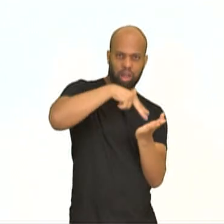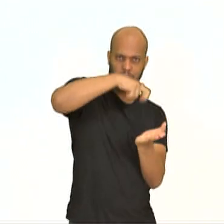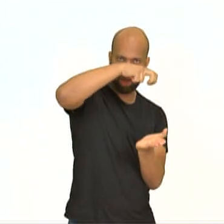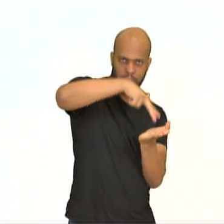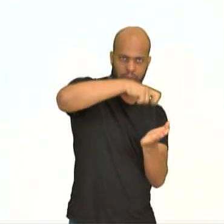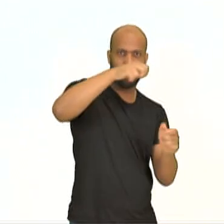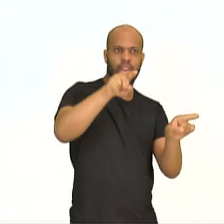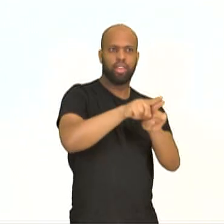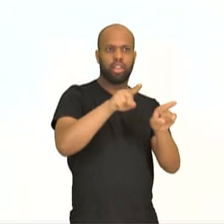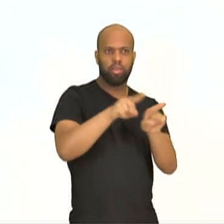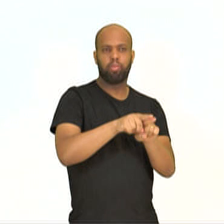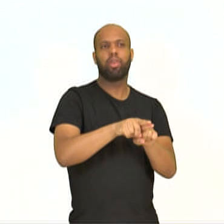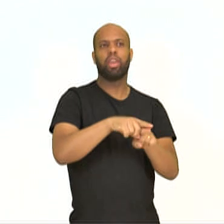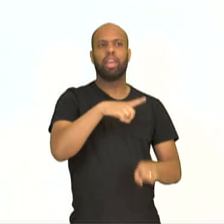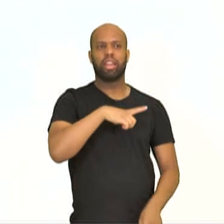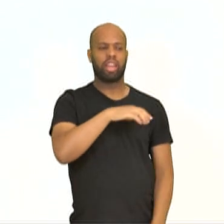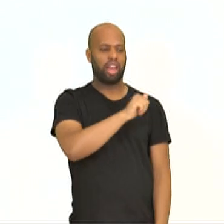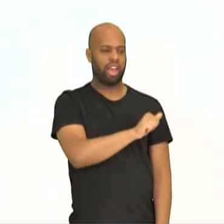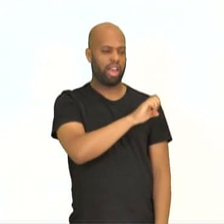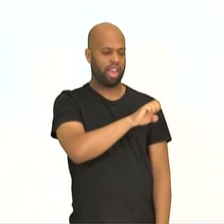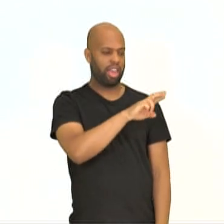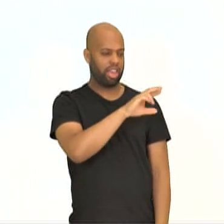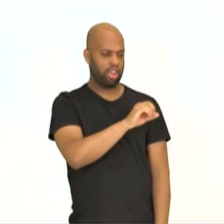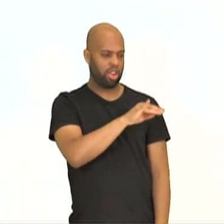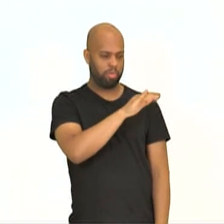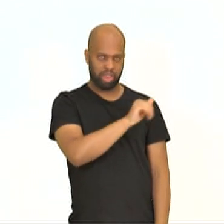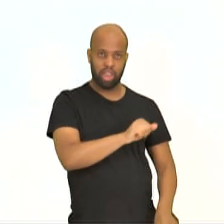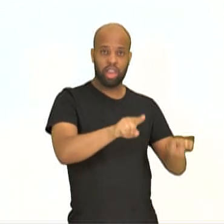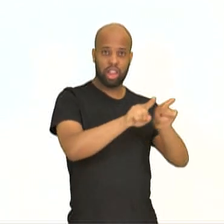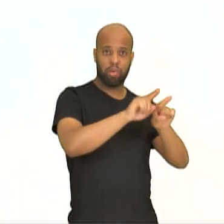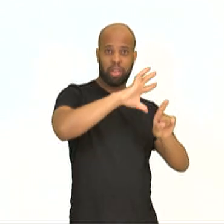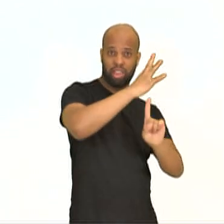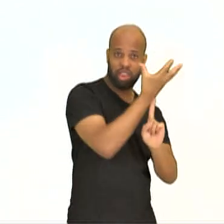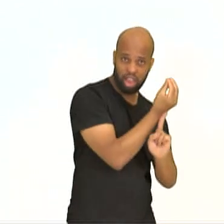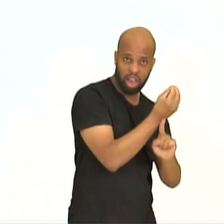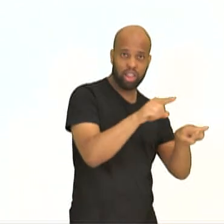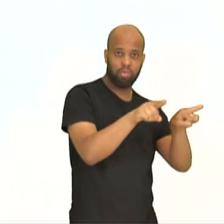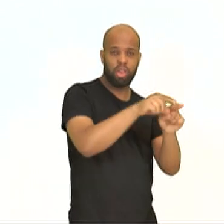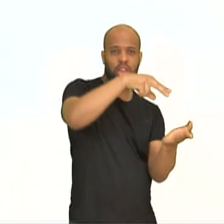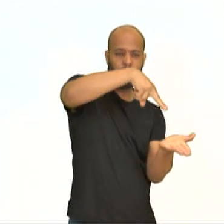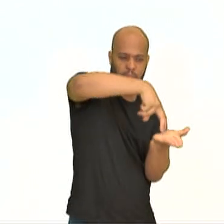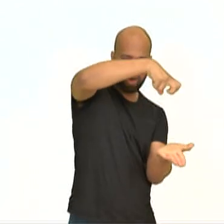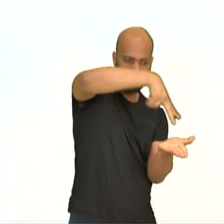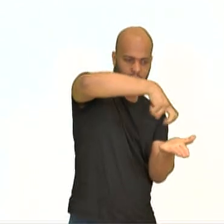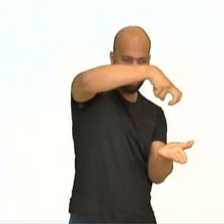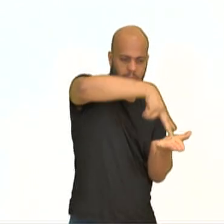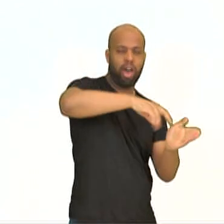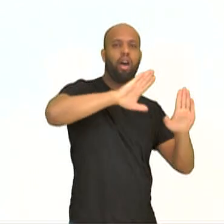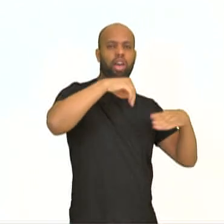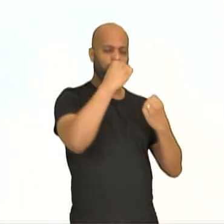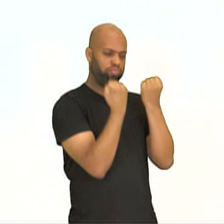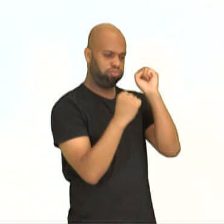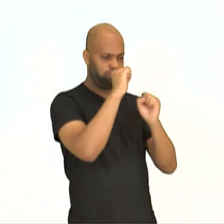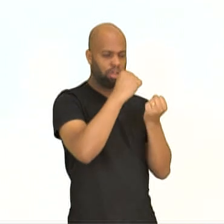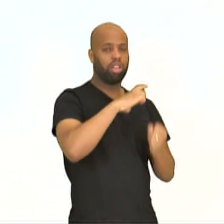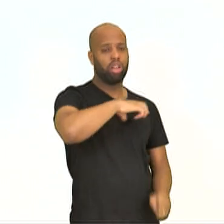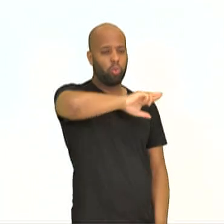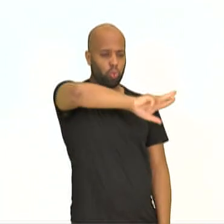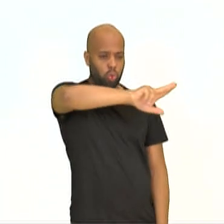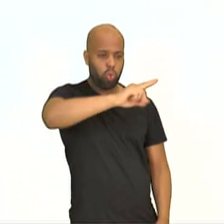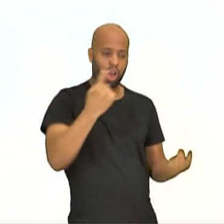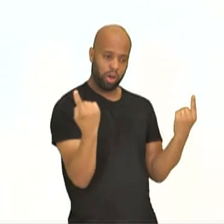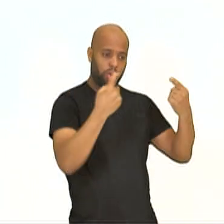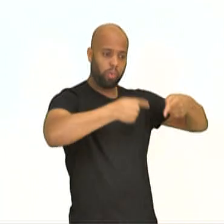ginástica aeróbica, ginástica artística, ginástica rítmica e detrambulim. Essas ginásticas, elas estão presentes em várias